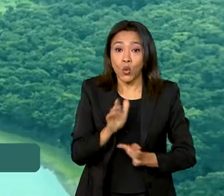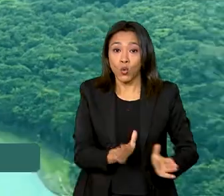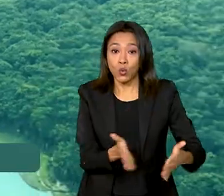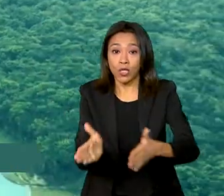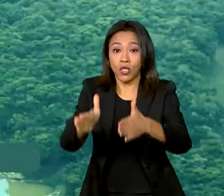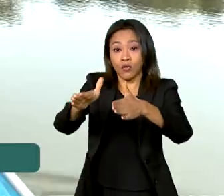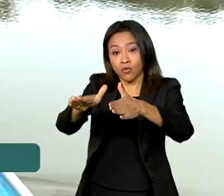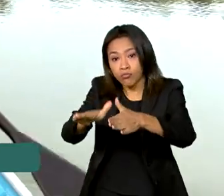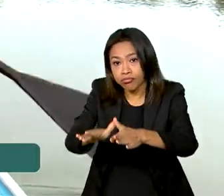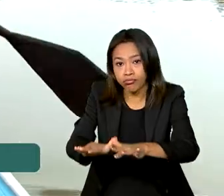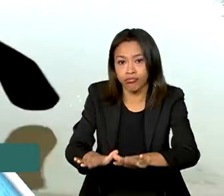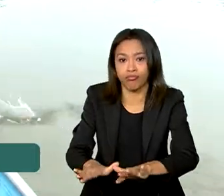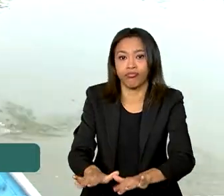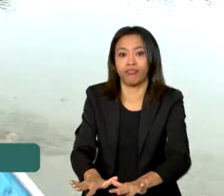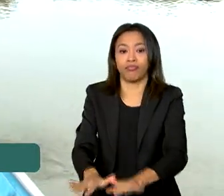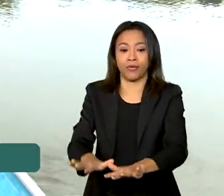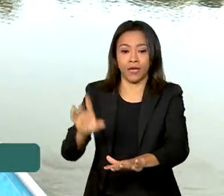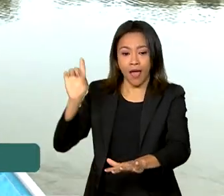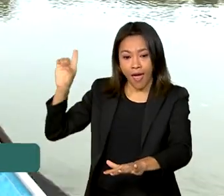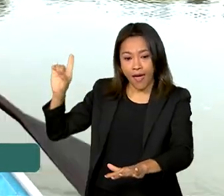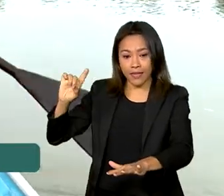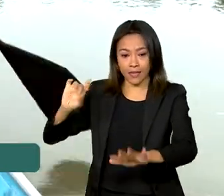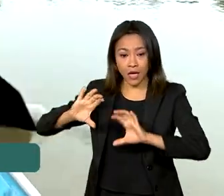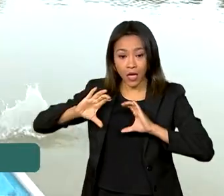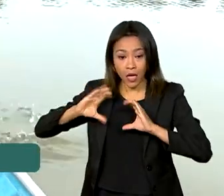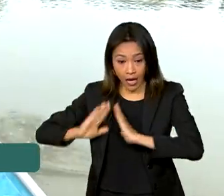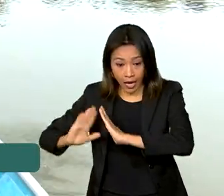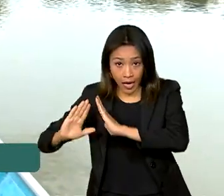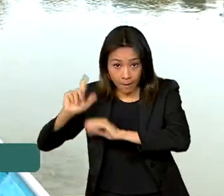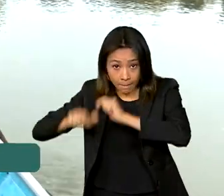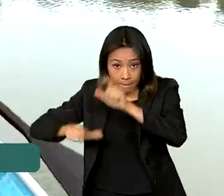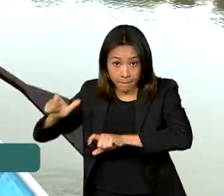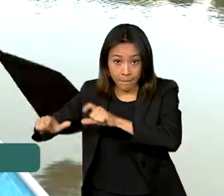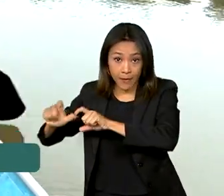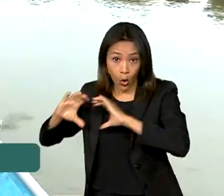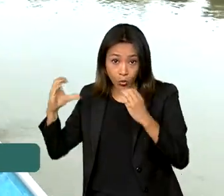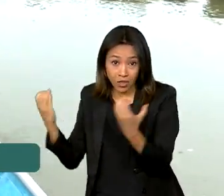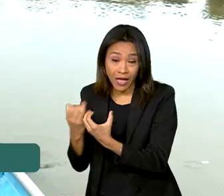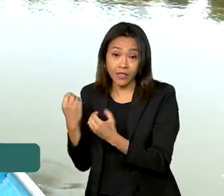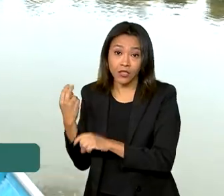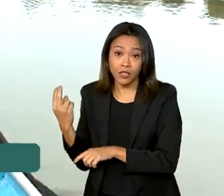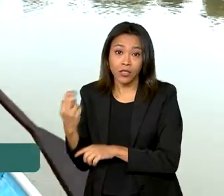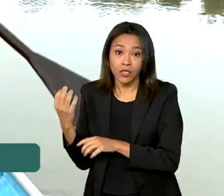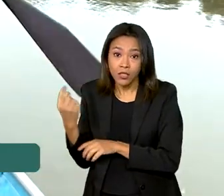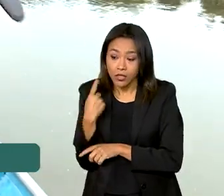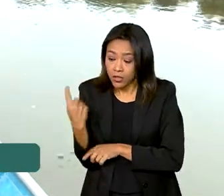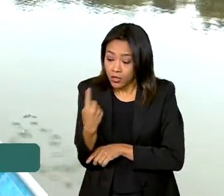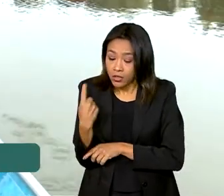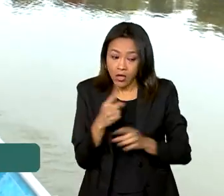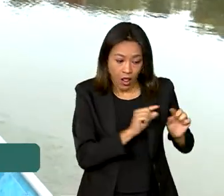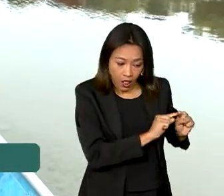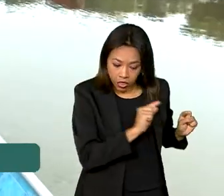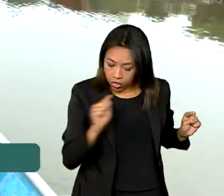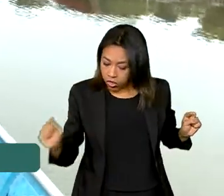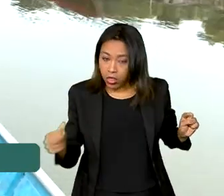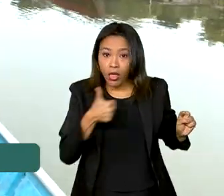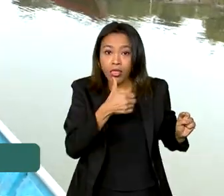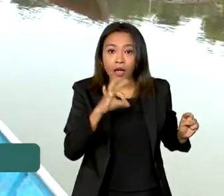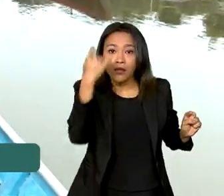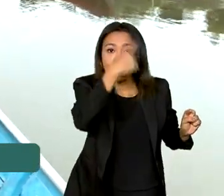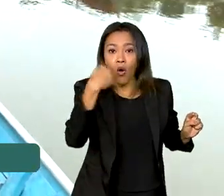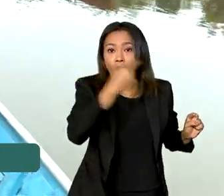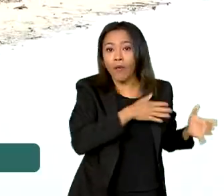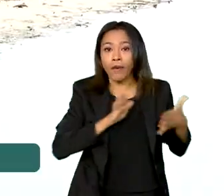comunidades isoladas, como a de Campo Novo, demora em média 10 horas. Sem atendimento à educação ou a serviços